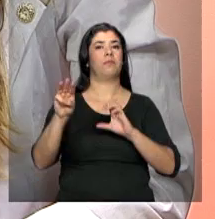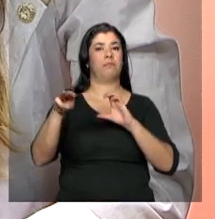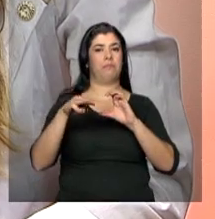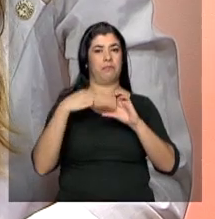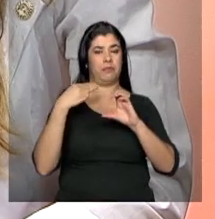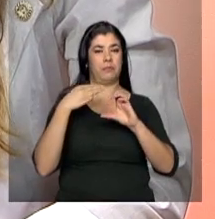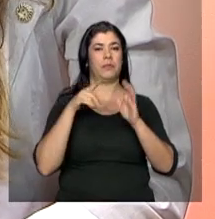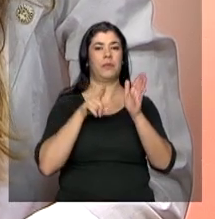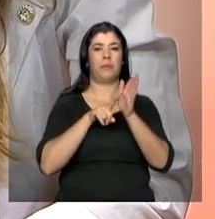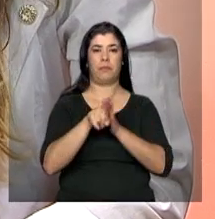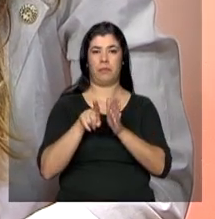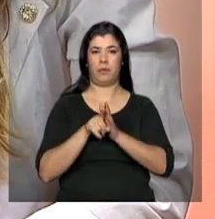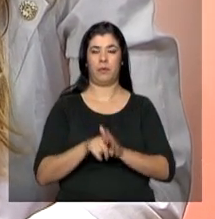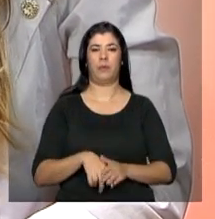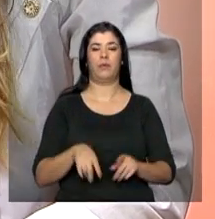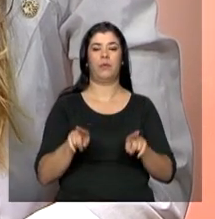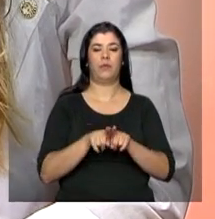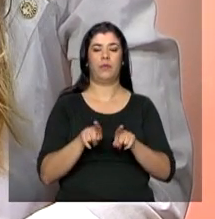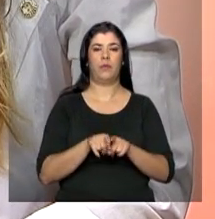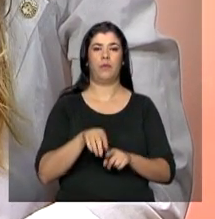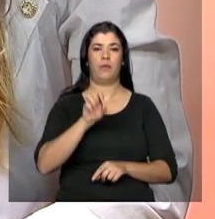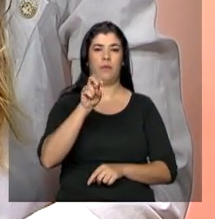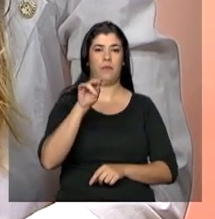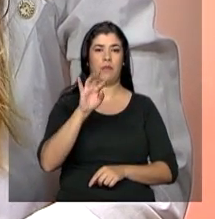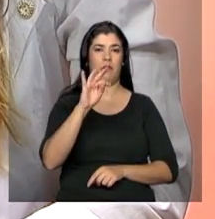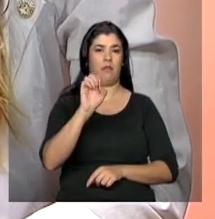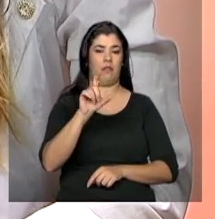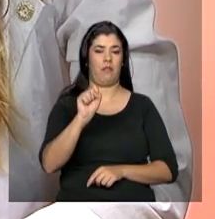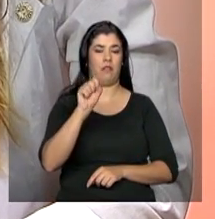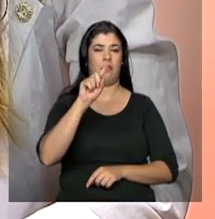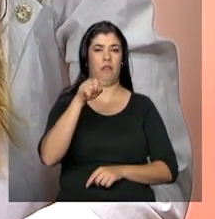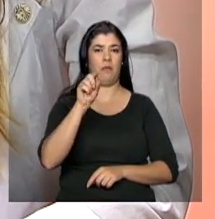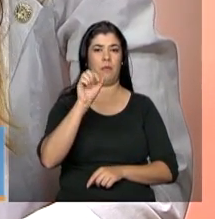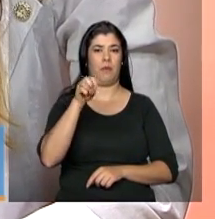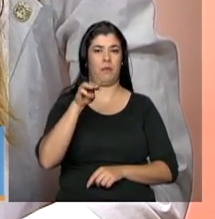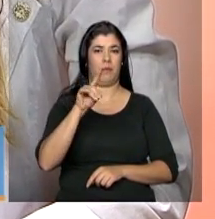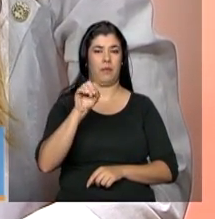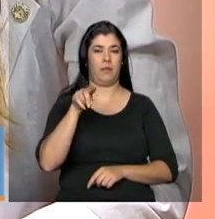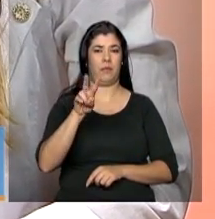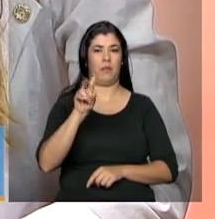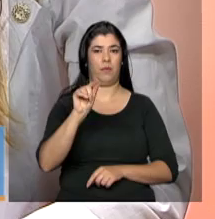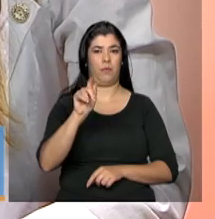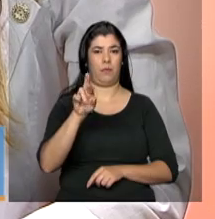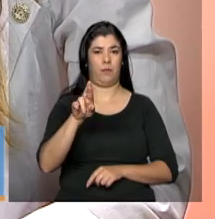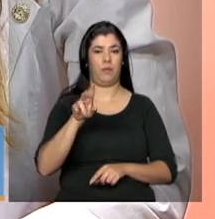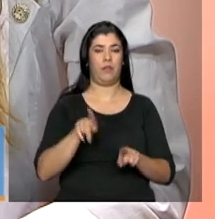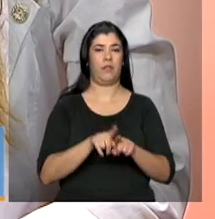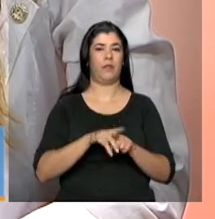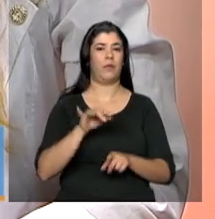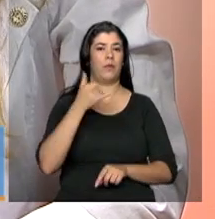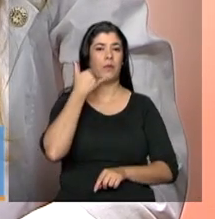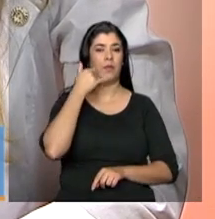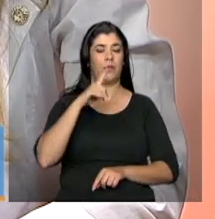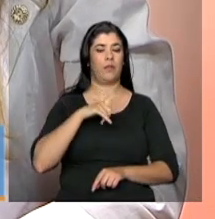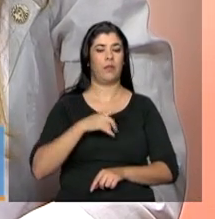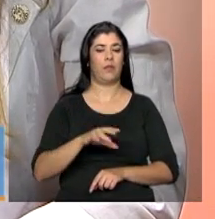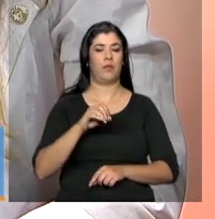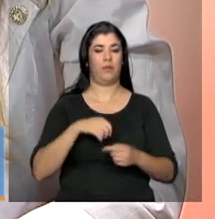Nosso e-mail é o tele.mds.gov.br. Os telefones da NBR são